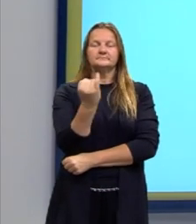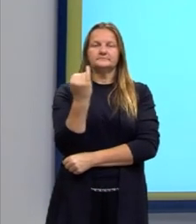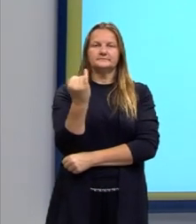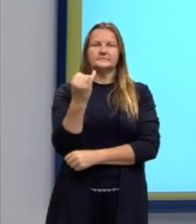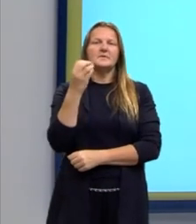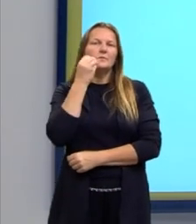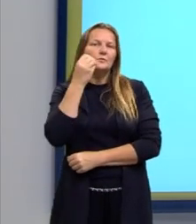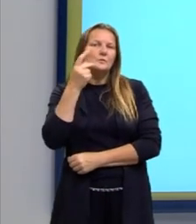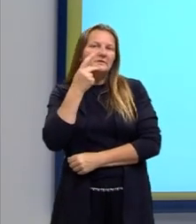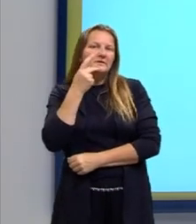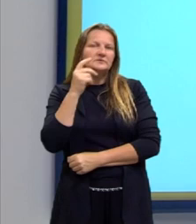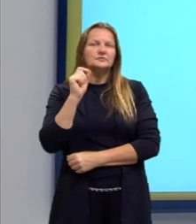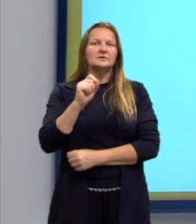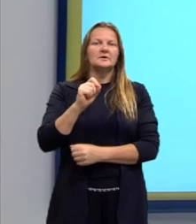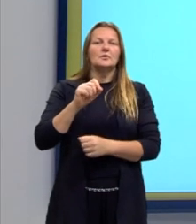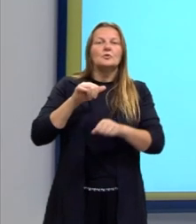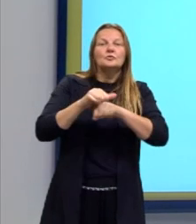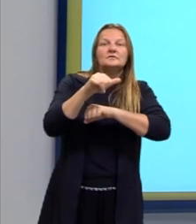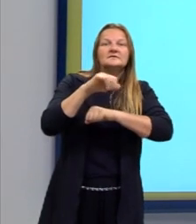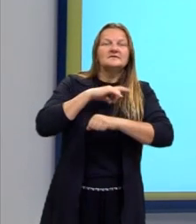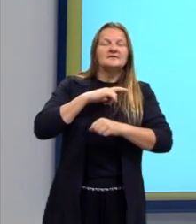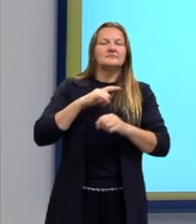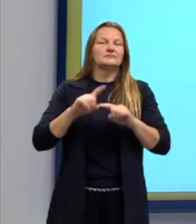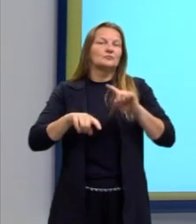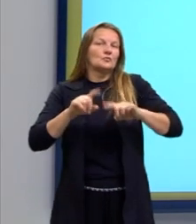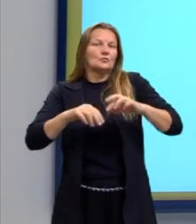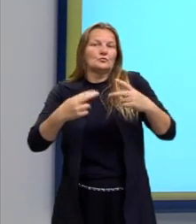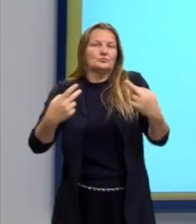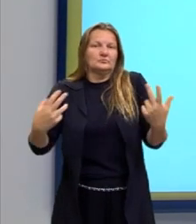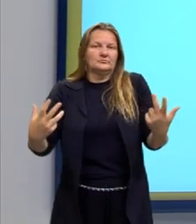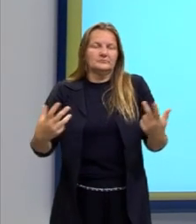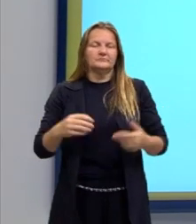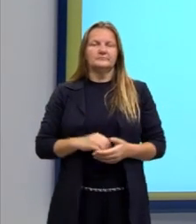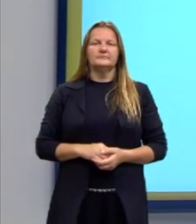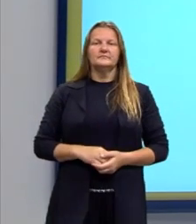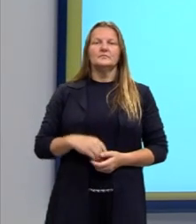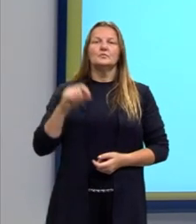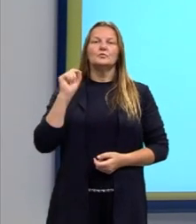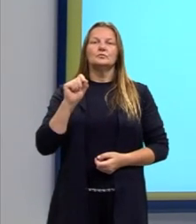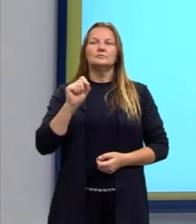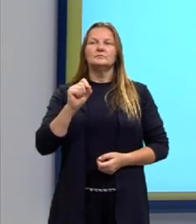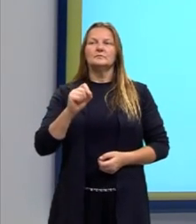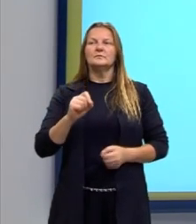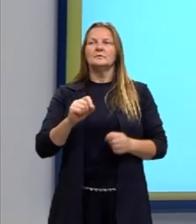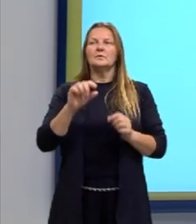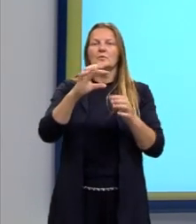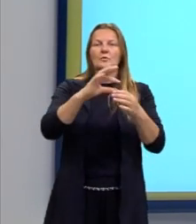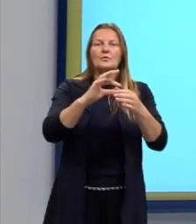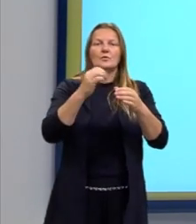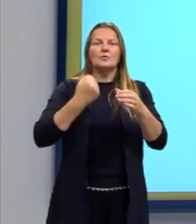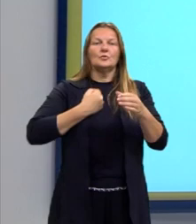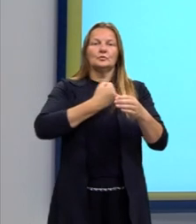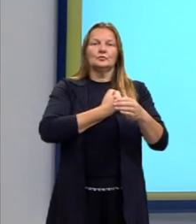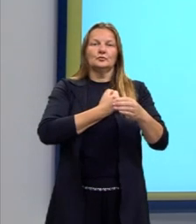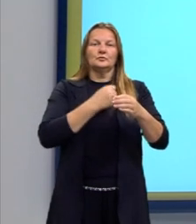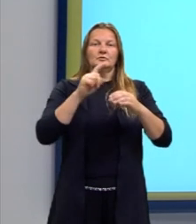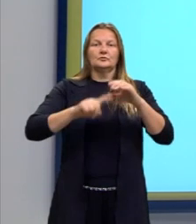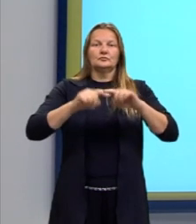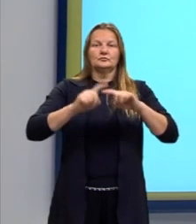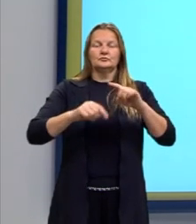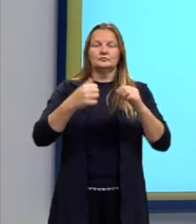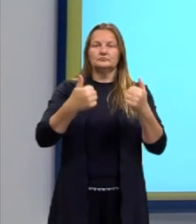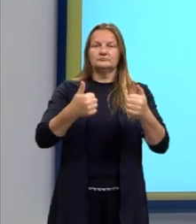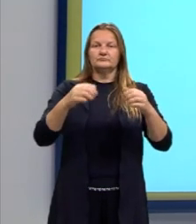falamos a probabilidade de ocorrer um evento específico, é pegar o número de casos favoráveis,